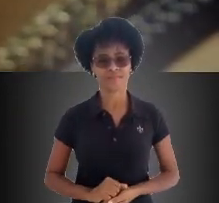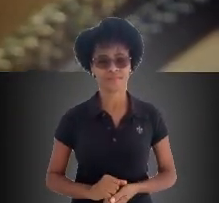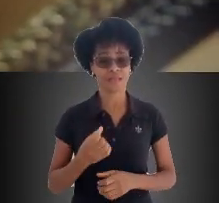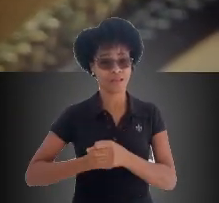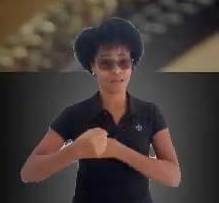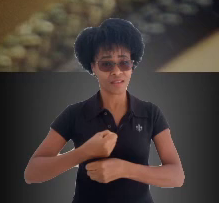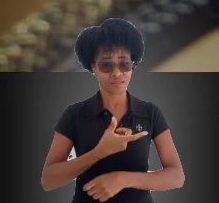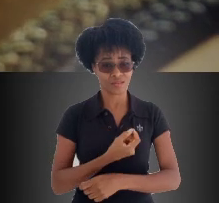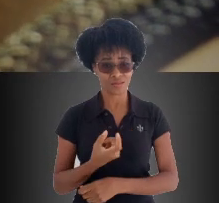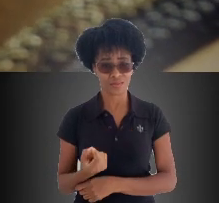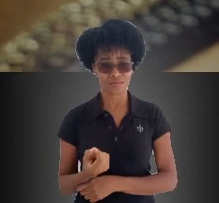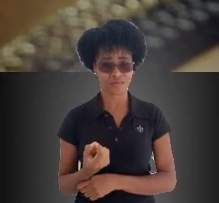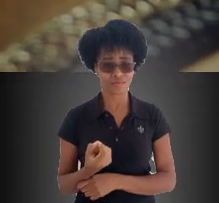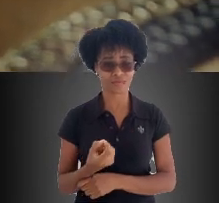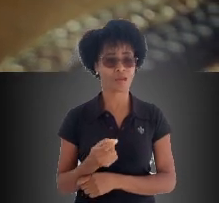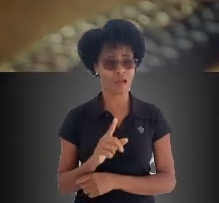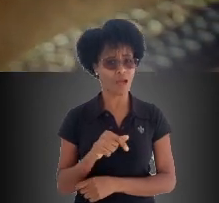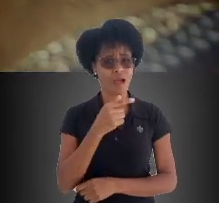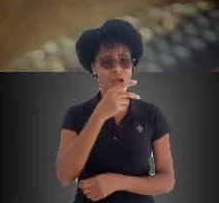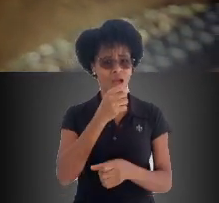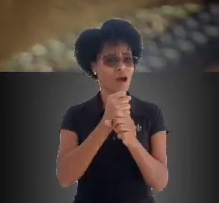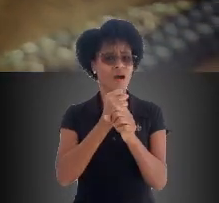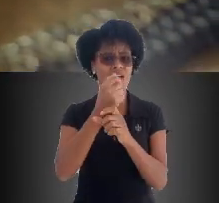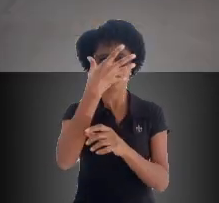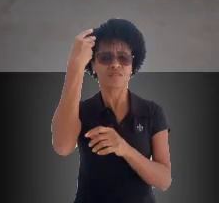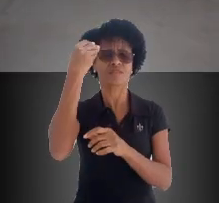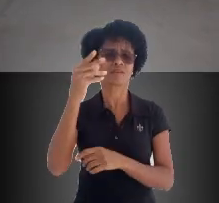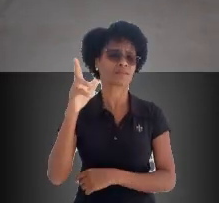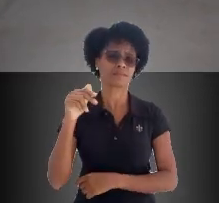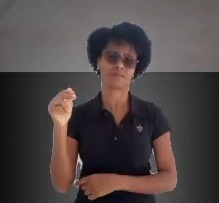2020, ano que não vamos esquecer.